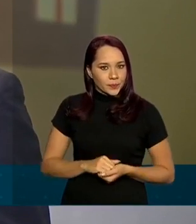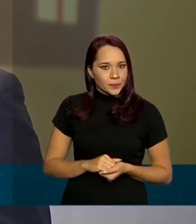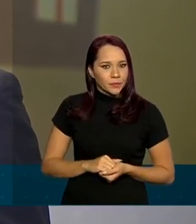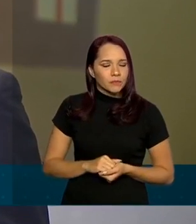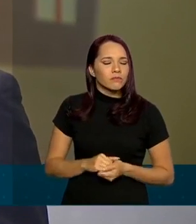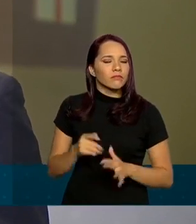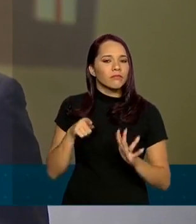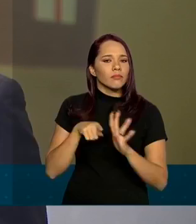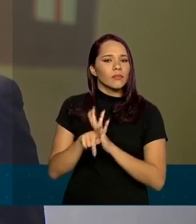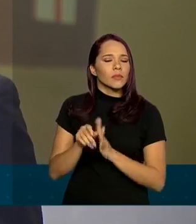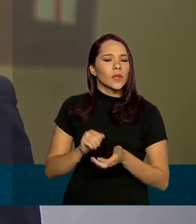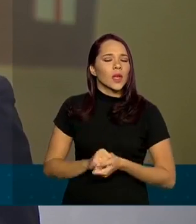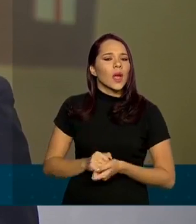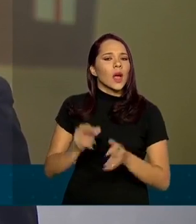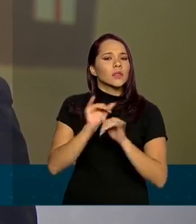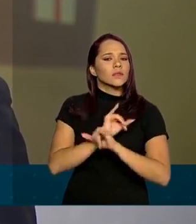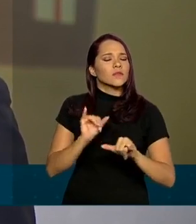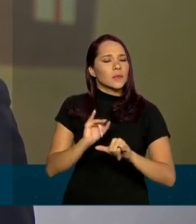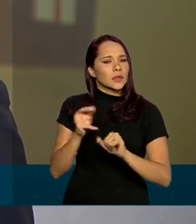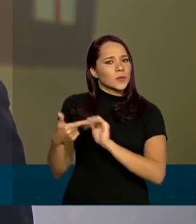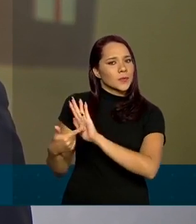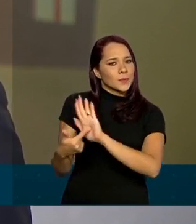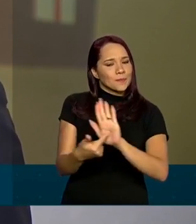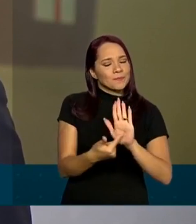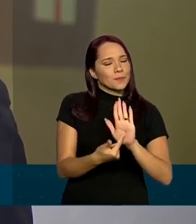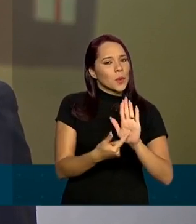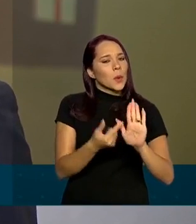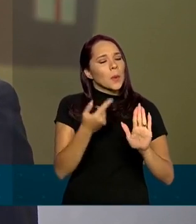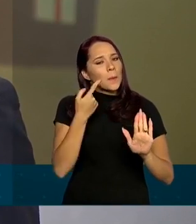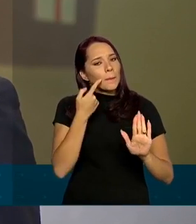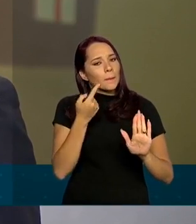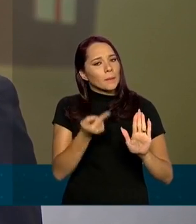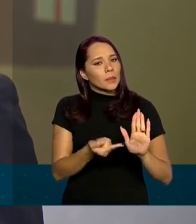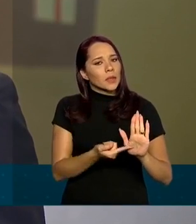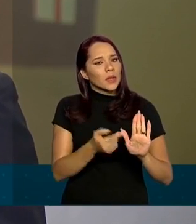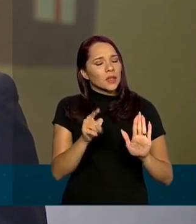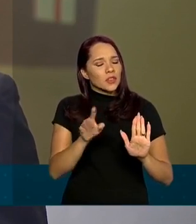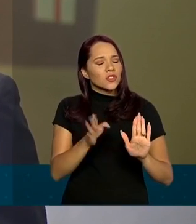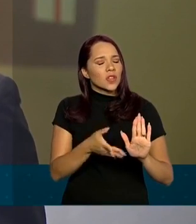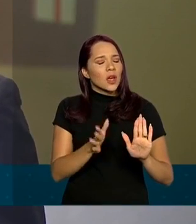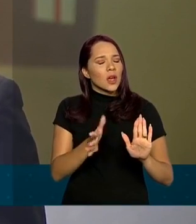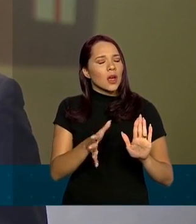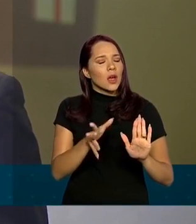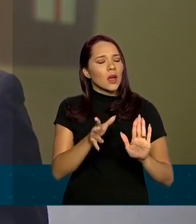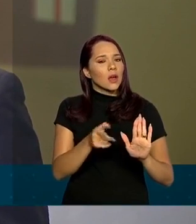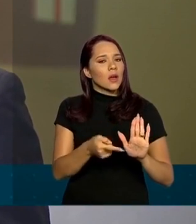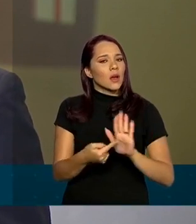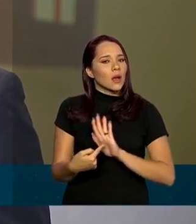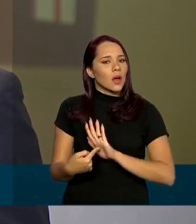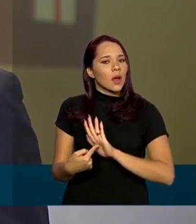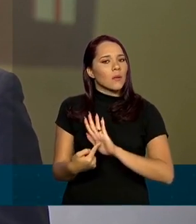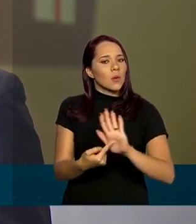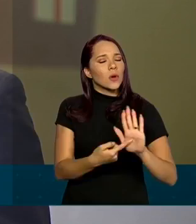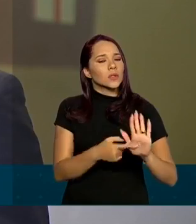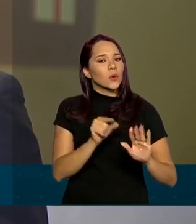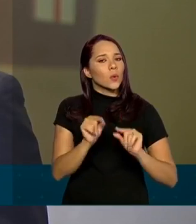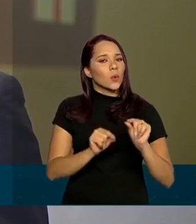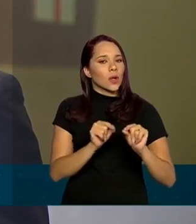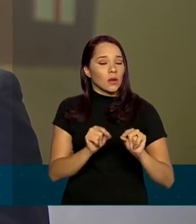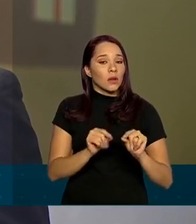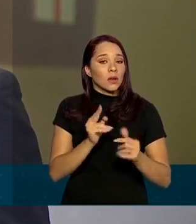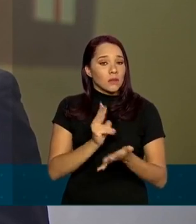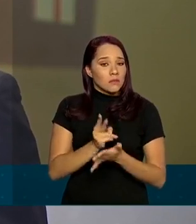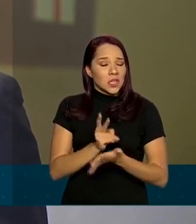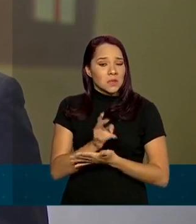para perguntar o seguinte os dados que o senhor apresentou aqui mostram e os dados que vem sendo apresentados mostram que apesar de